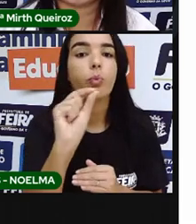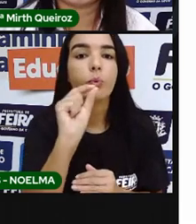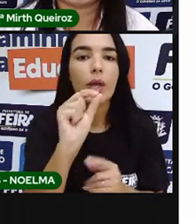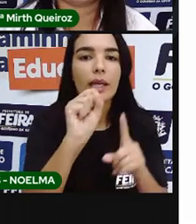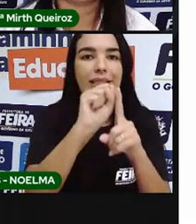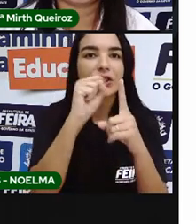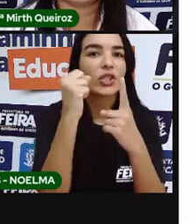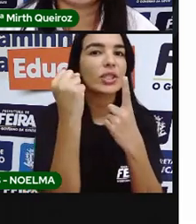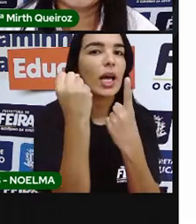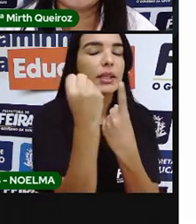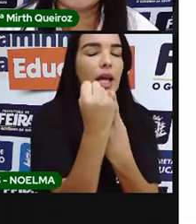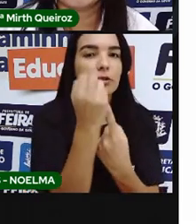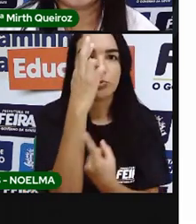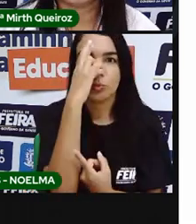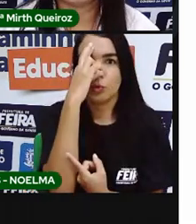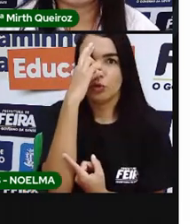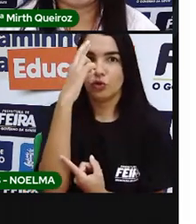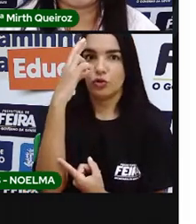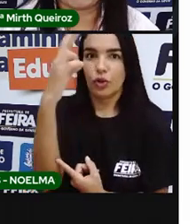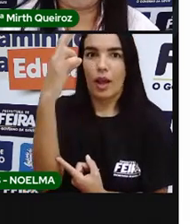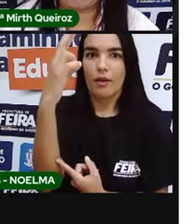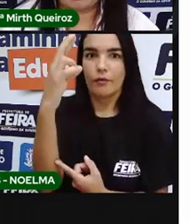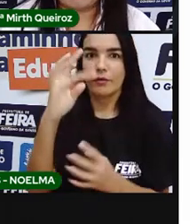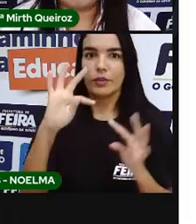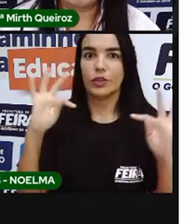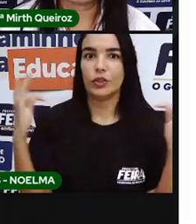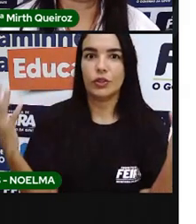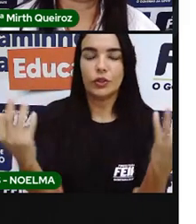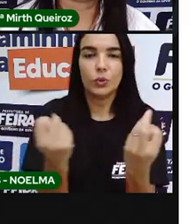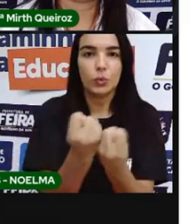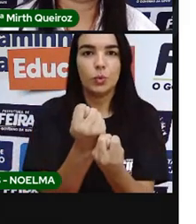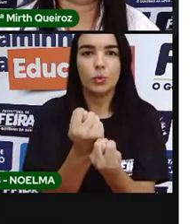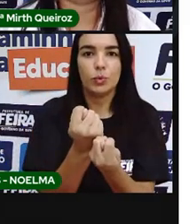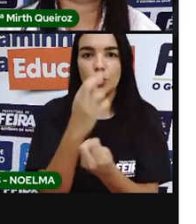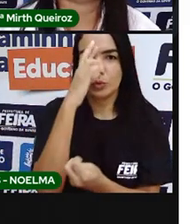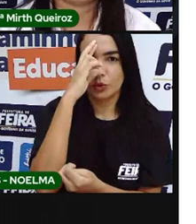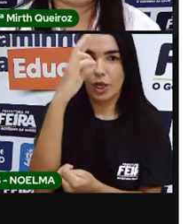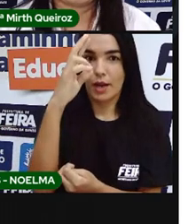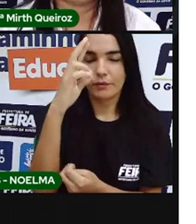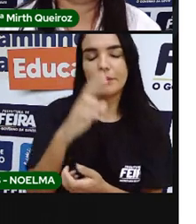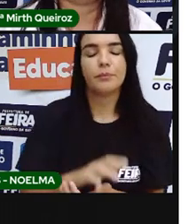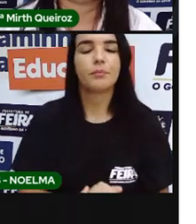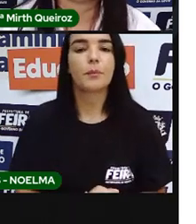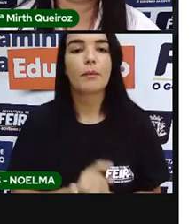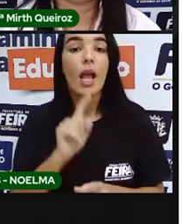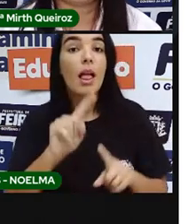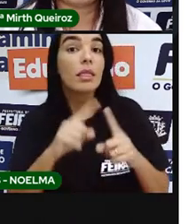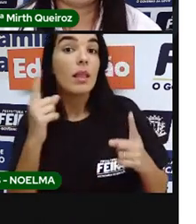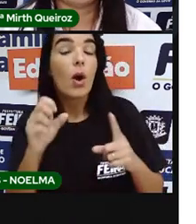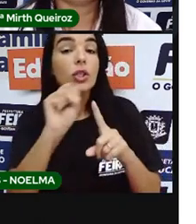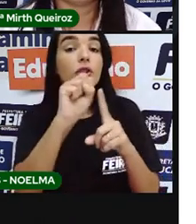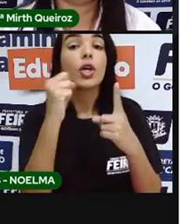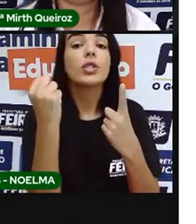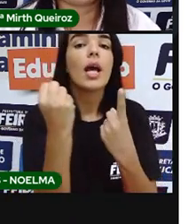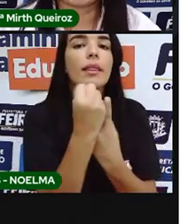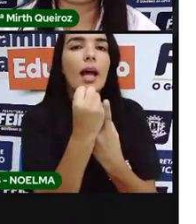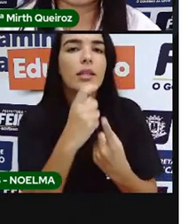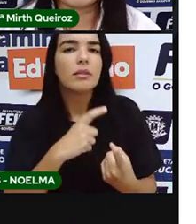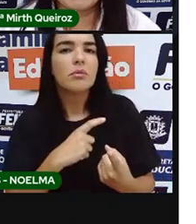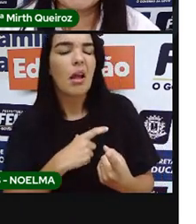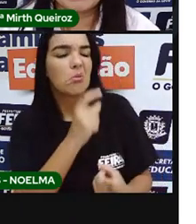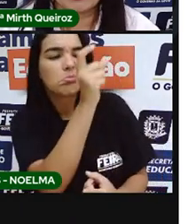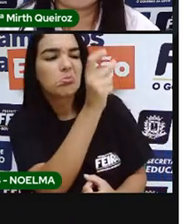sociedade da época, que era o senhor de engenho. Essa sociedade, ela tinha um modelo